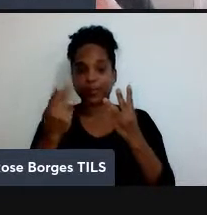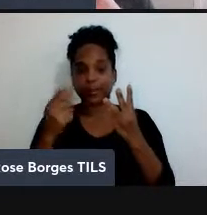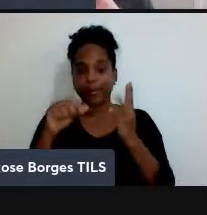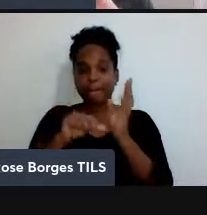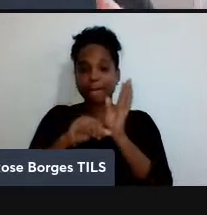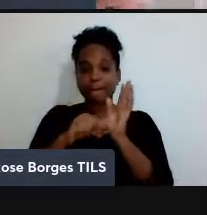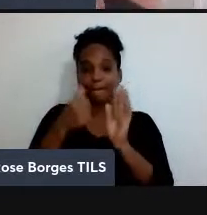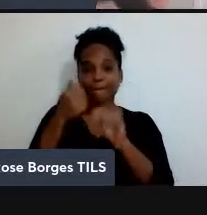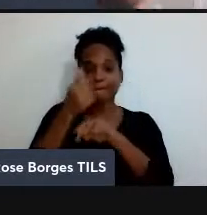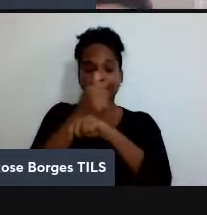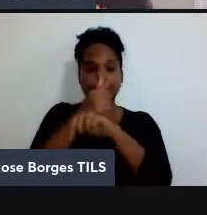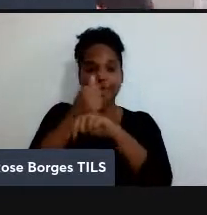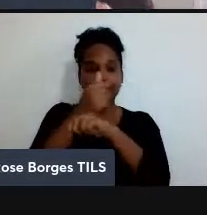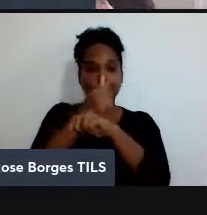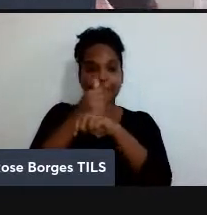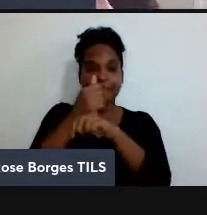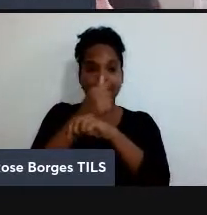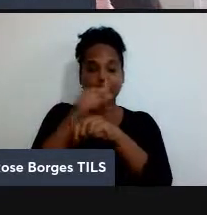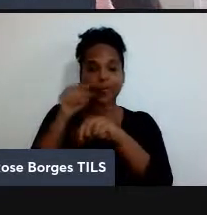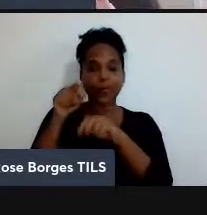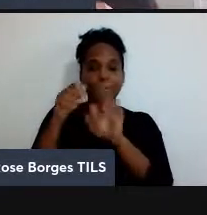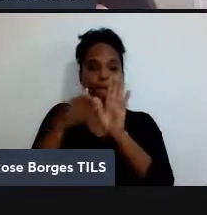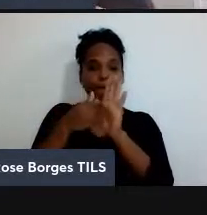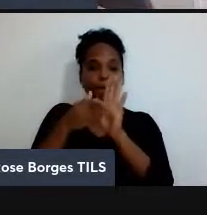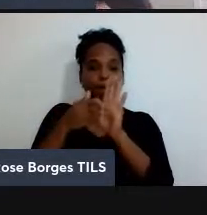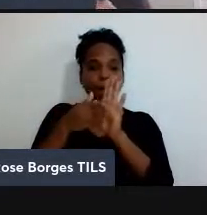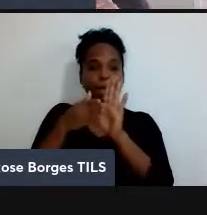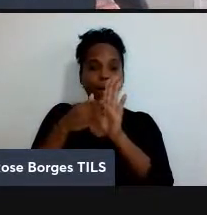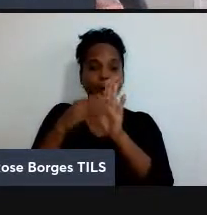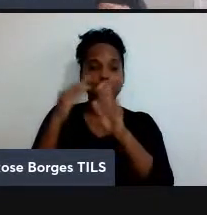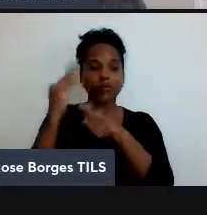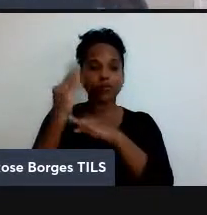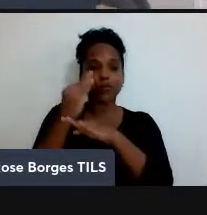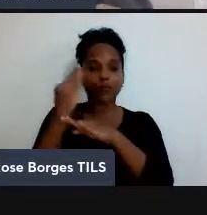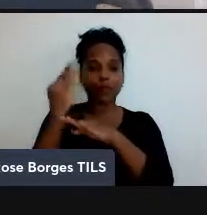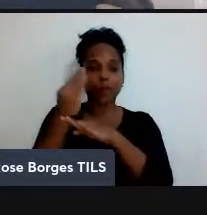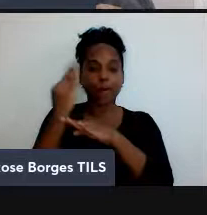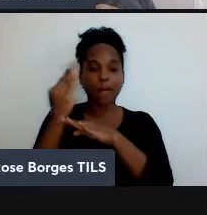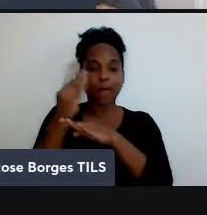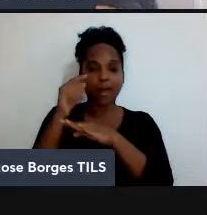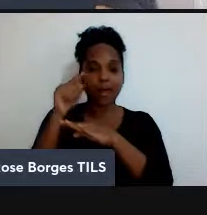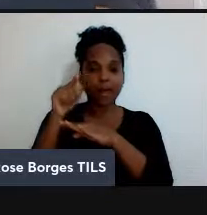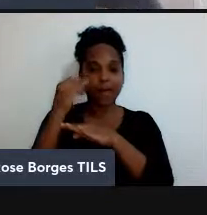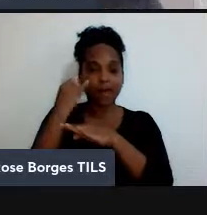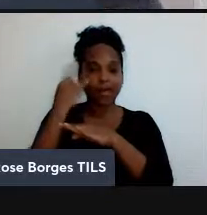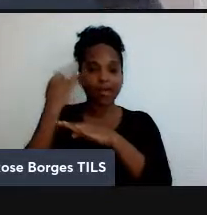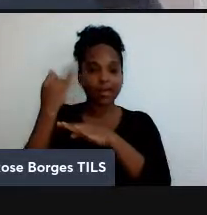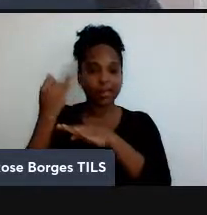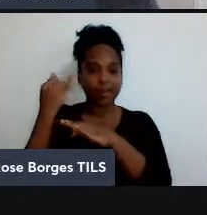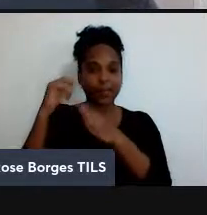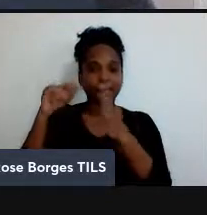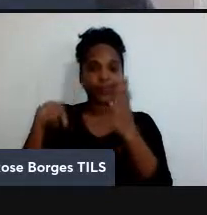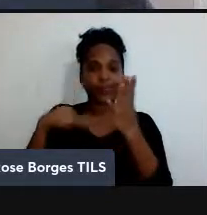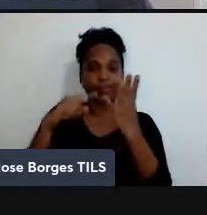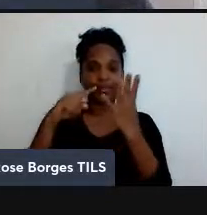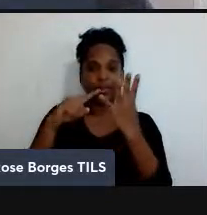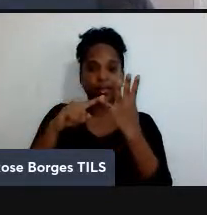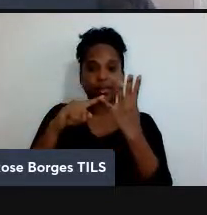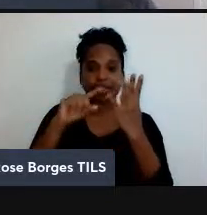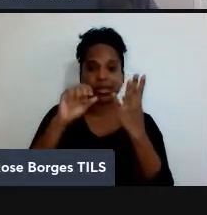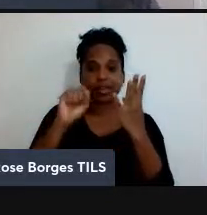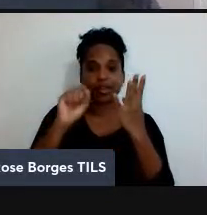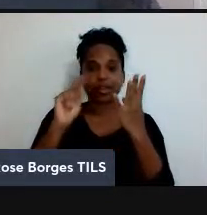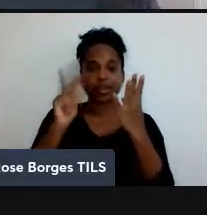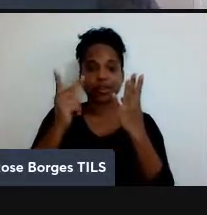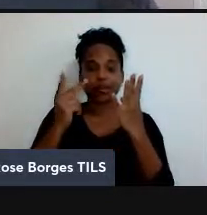propor aí, de forma mais formal, né, a ideia de um computador quântico. E o Schorr, que em 94, 95, foi o